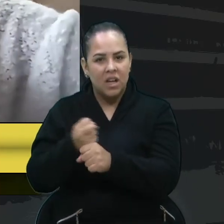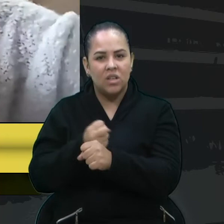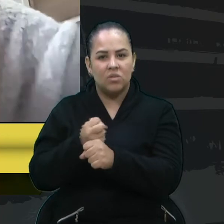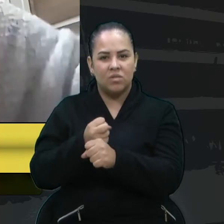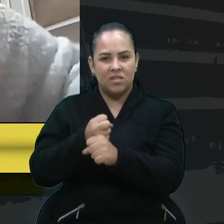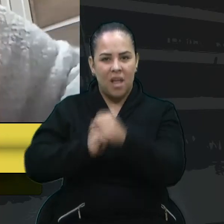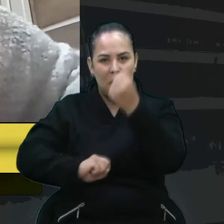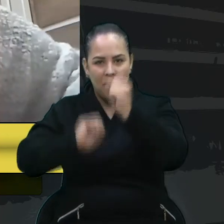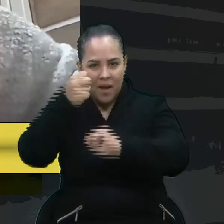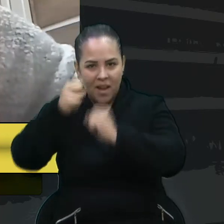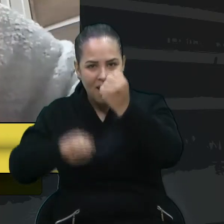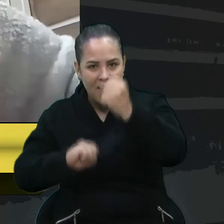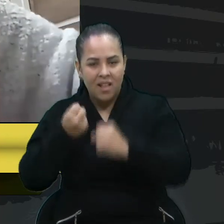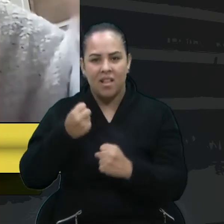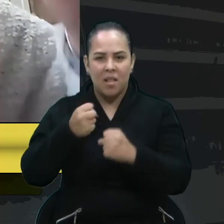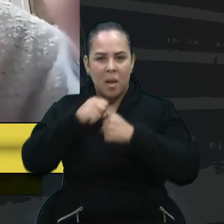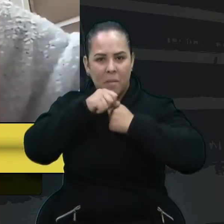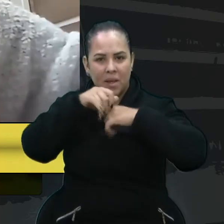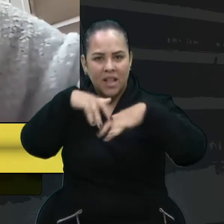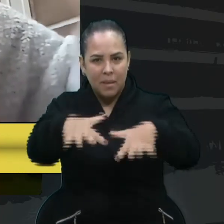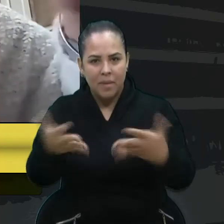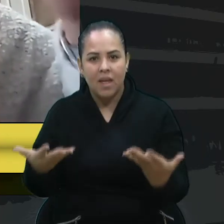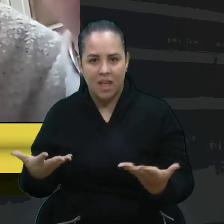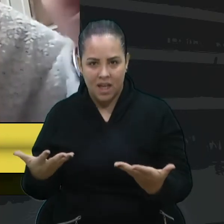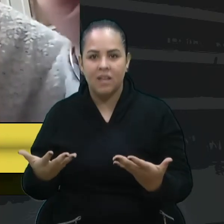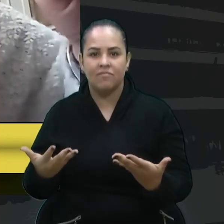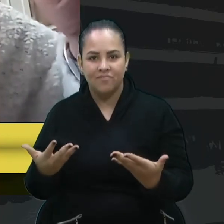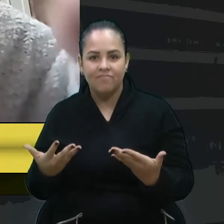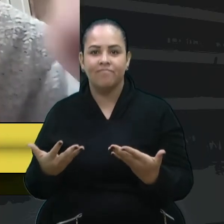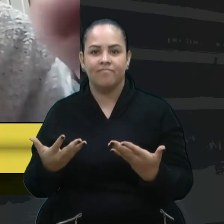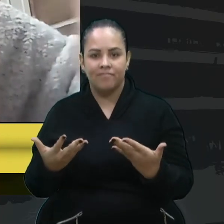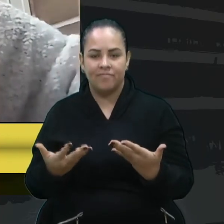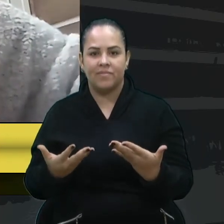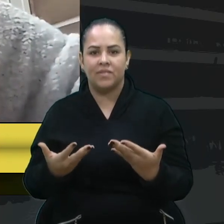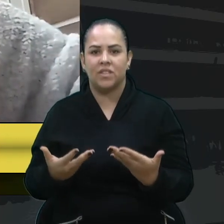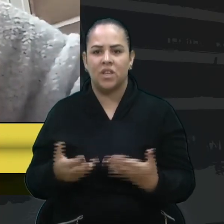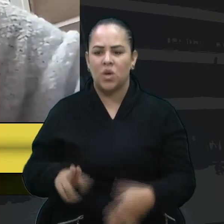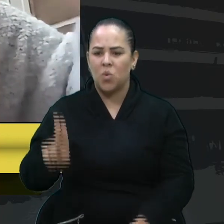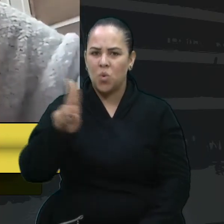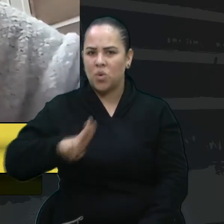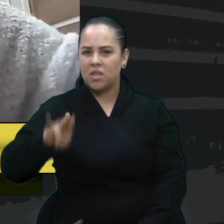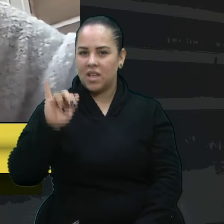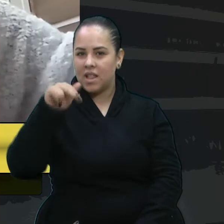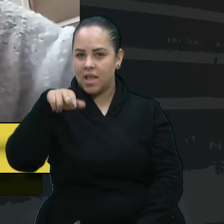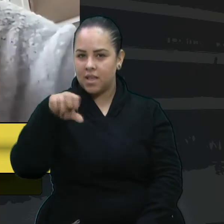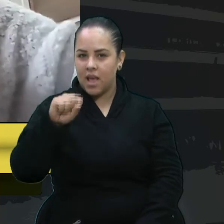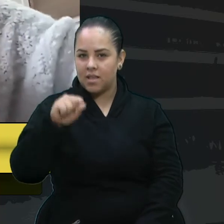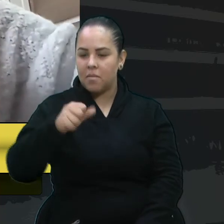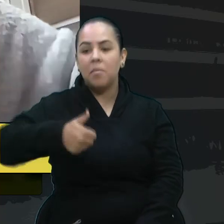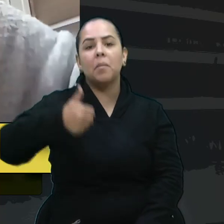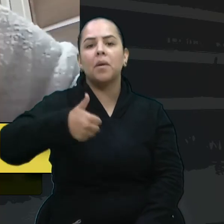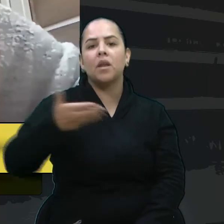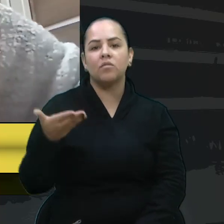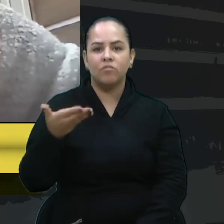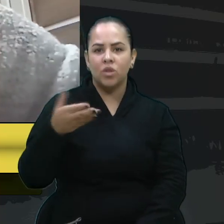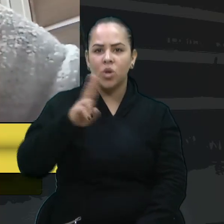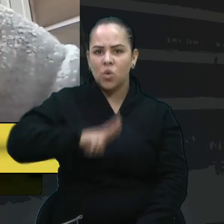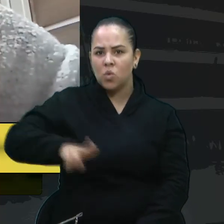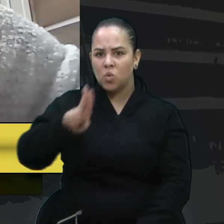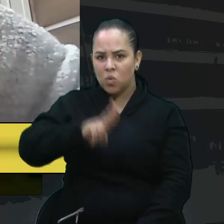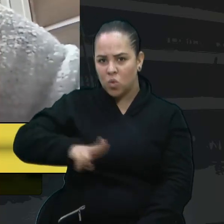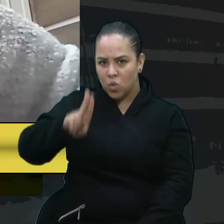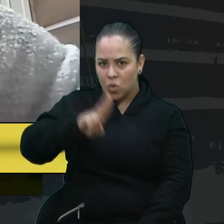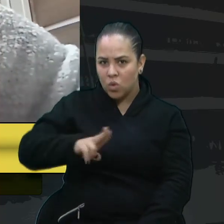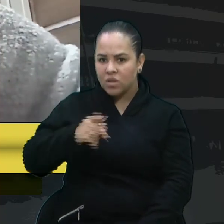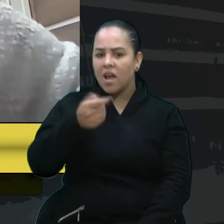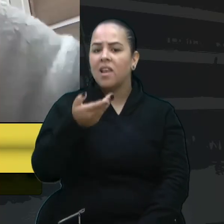frente da pandemia, quem usa o INSS? Primeiro, que coloquem a méritocracia no